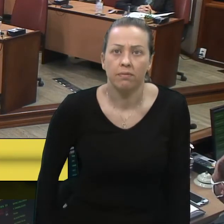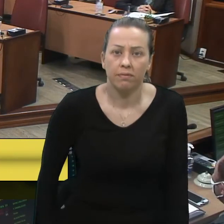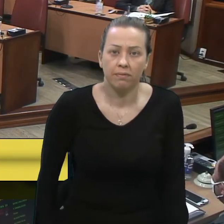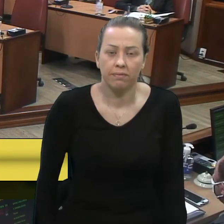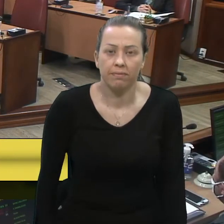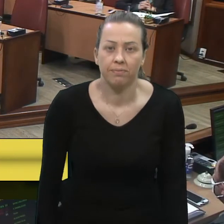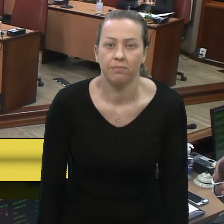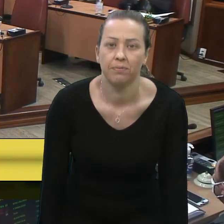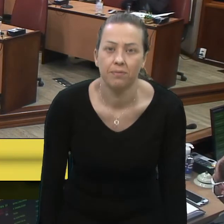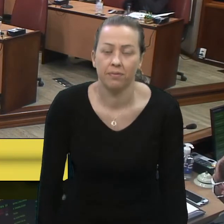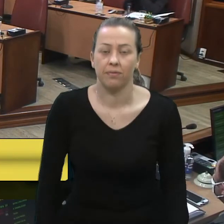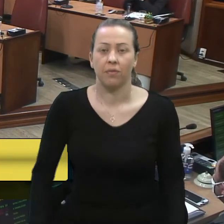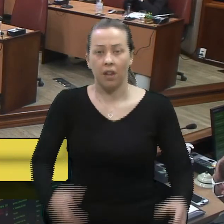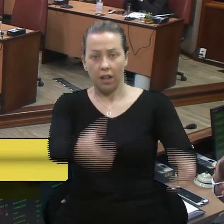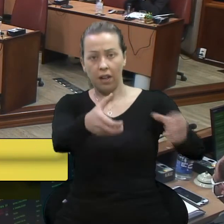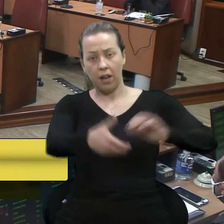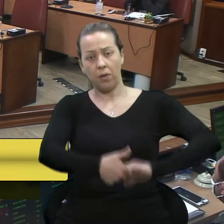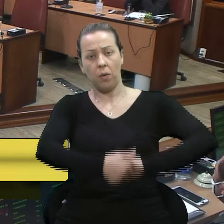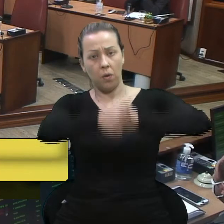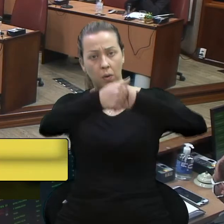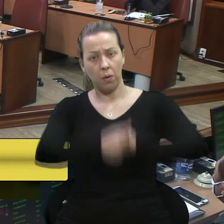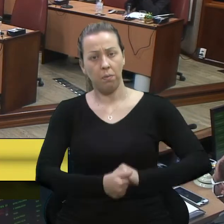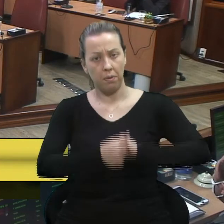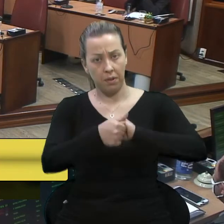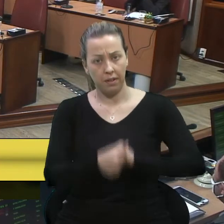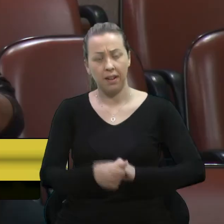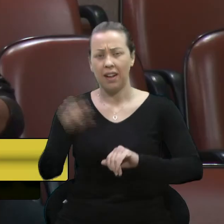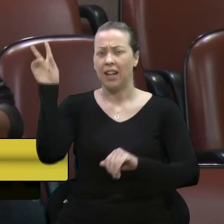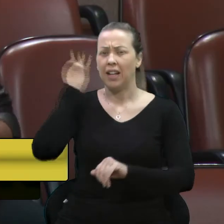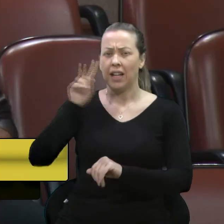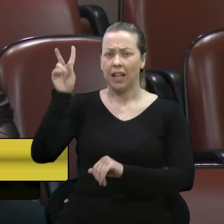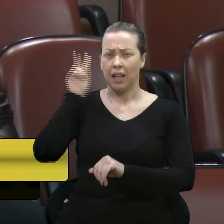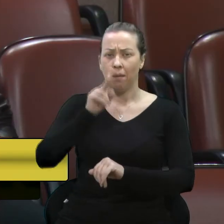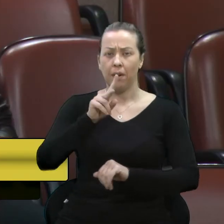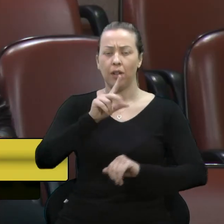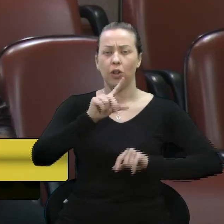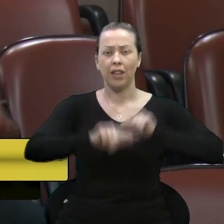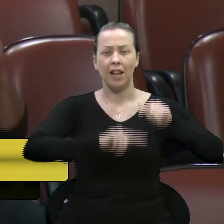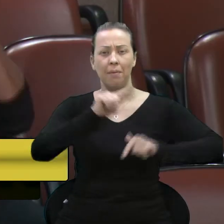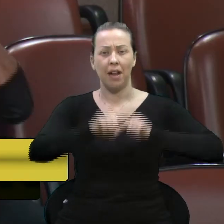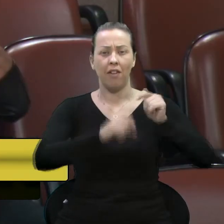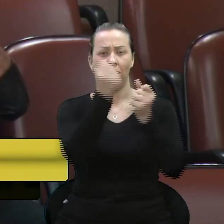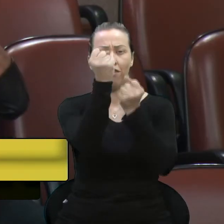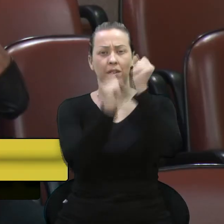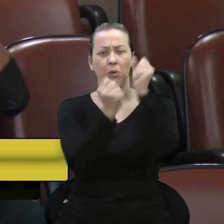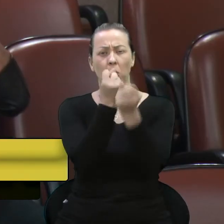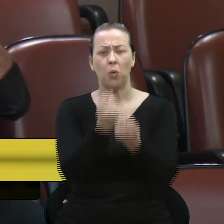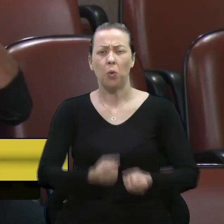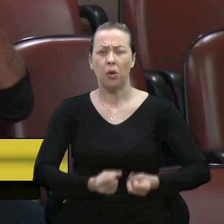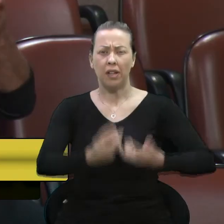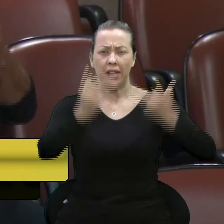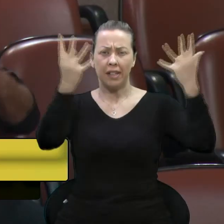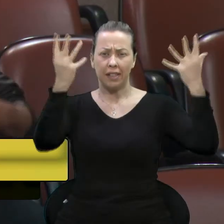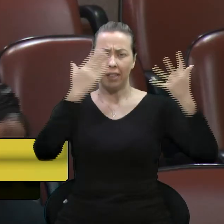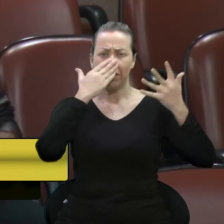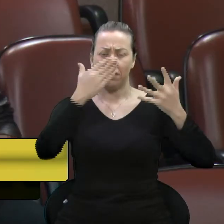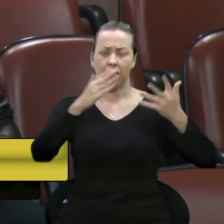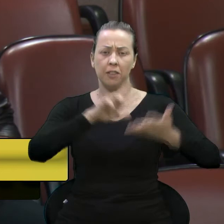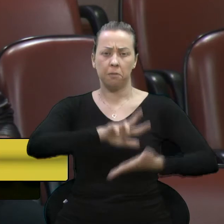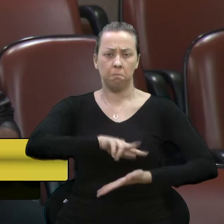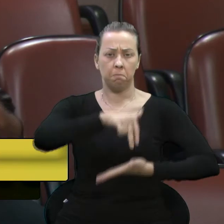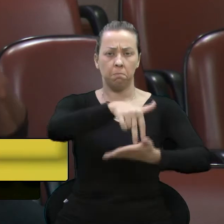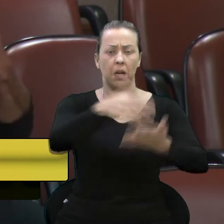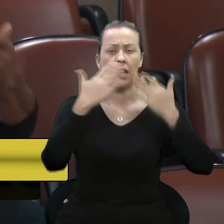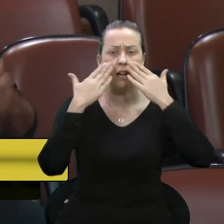aqui o senhor falando aí na tribuna, eu lembrando das portas de fábrica, né? Quantas vezes encontrei o senhor nas portas de fábrica,